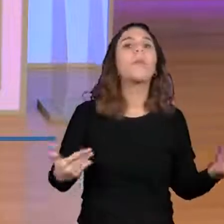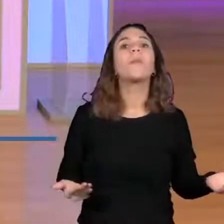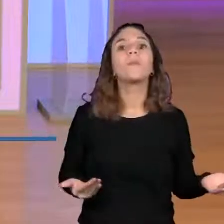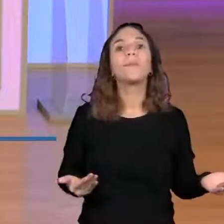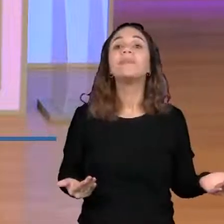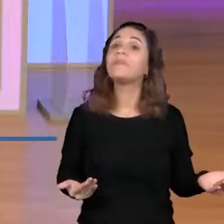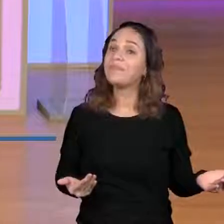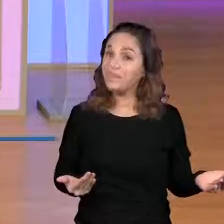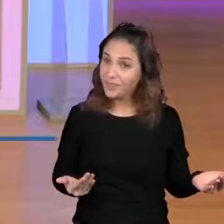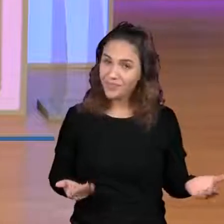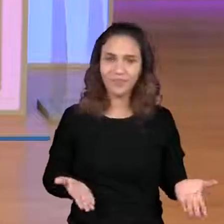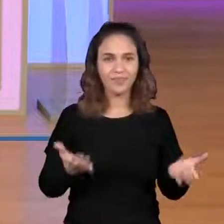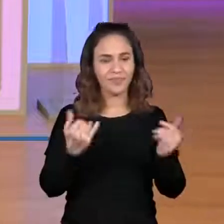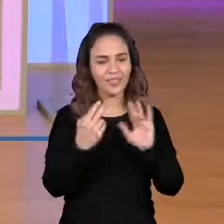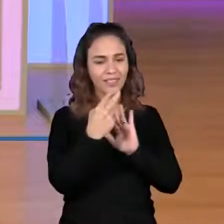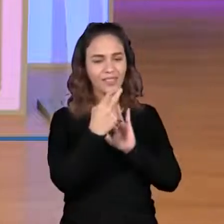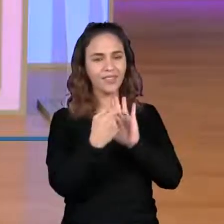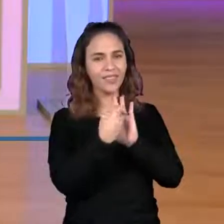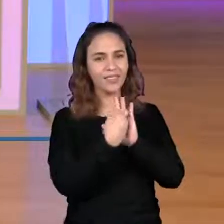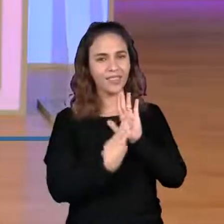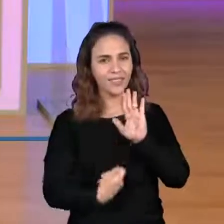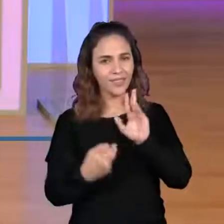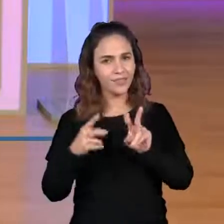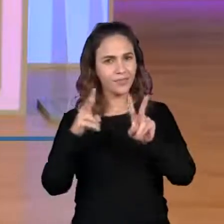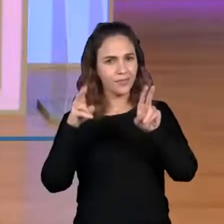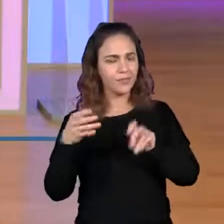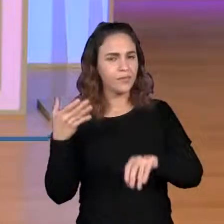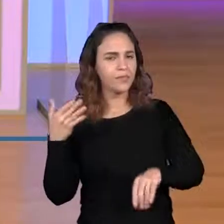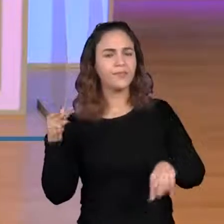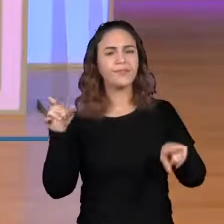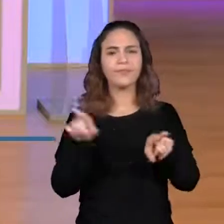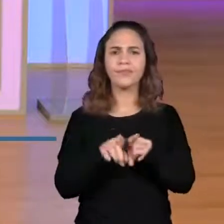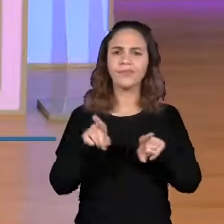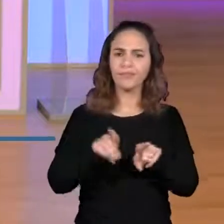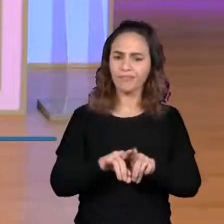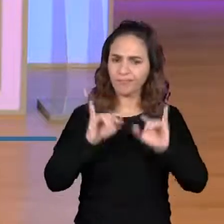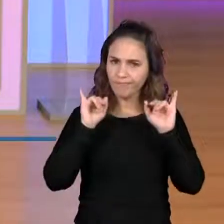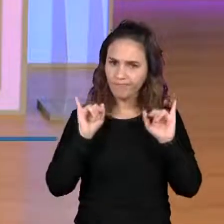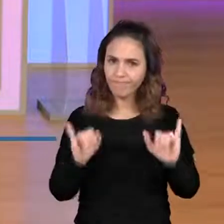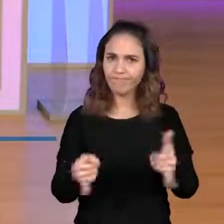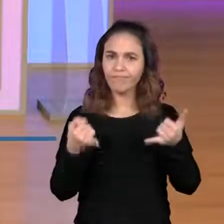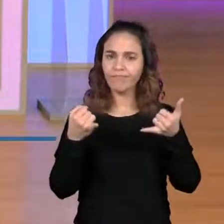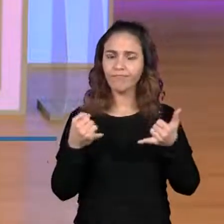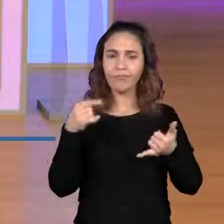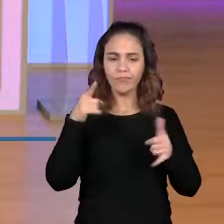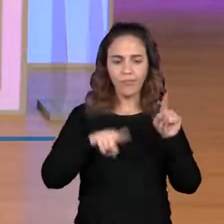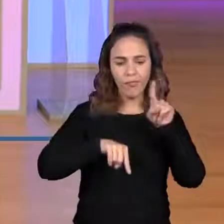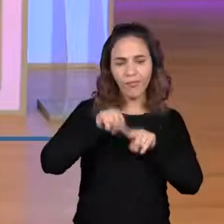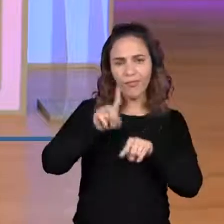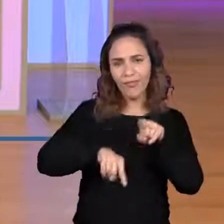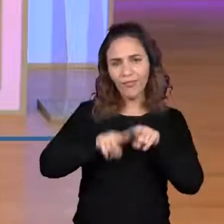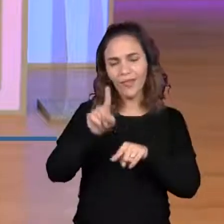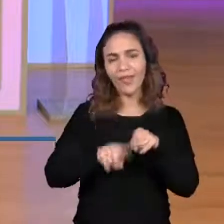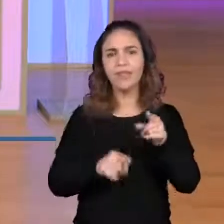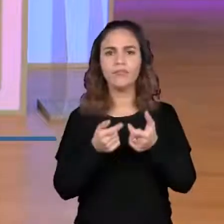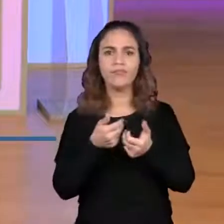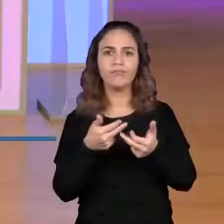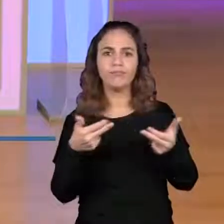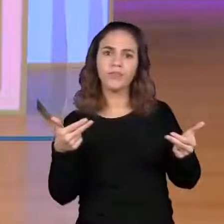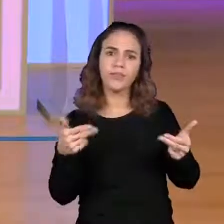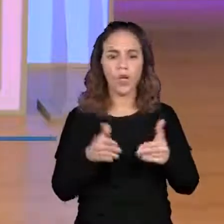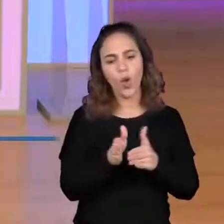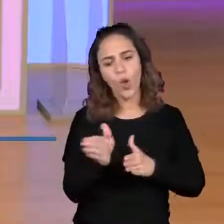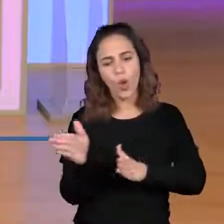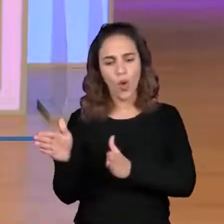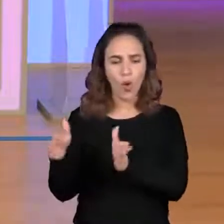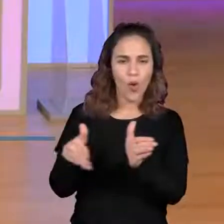Então, gente vai ler um texto sobre isso e explorar um pouquinho, assim, os instrumentos de orientação.